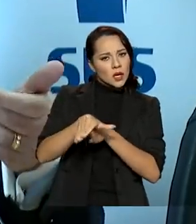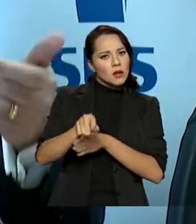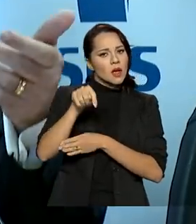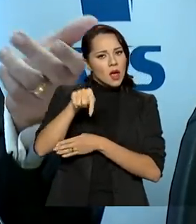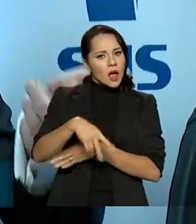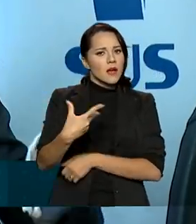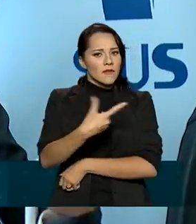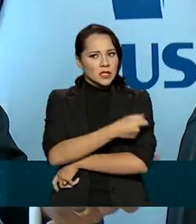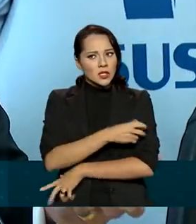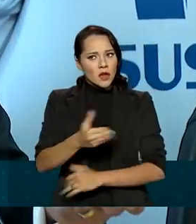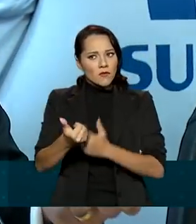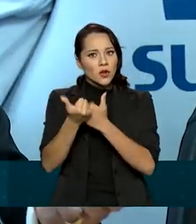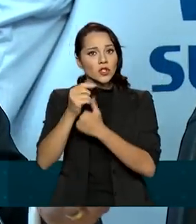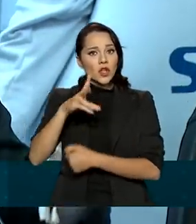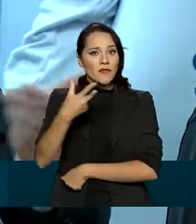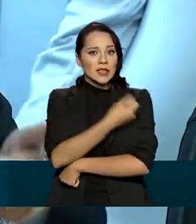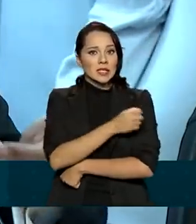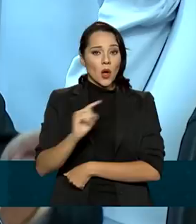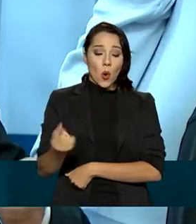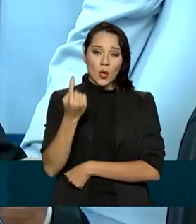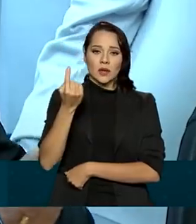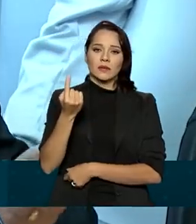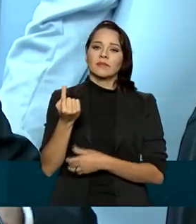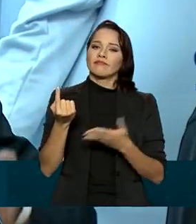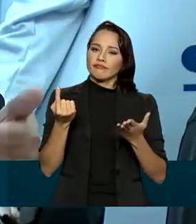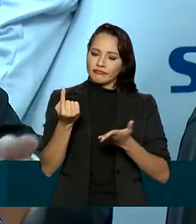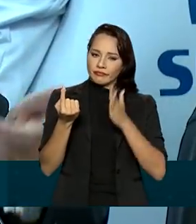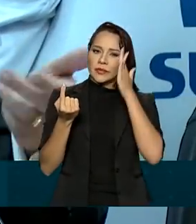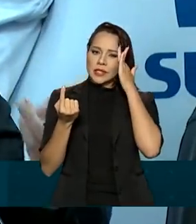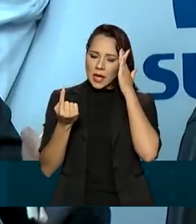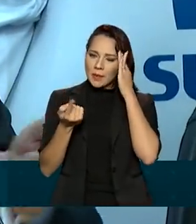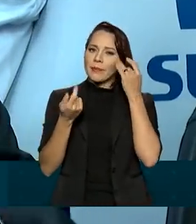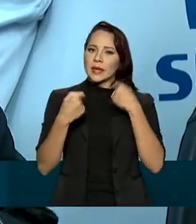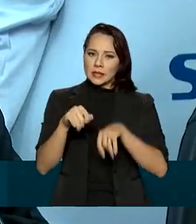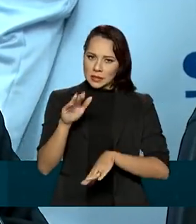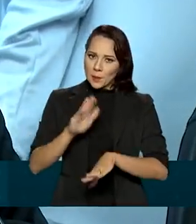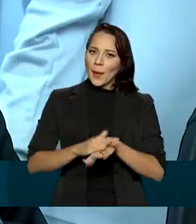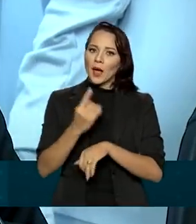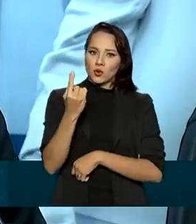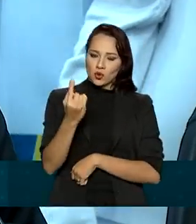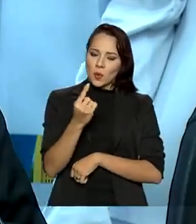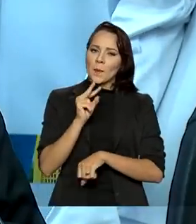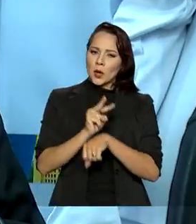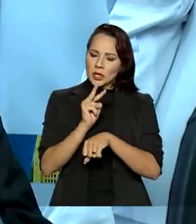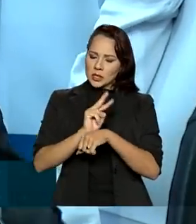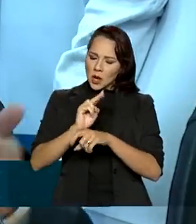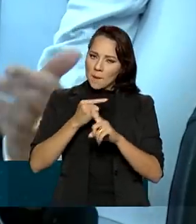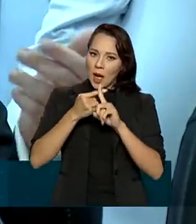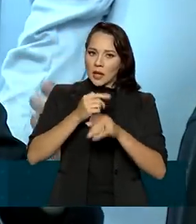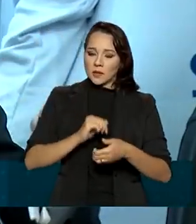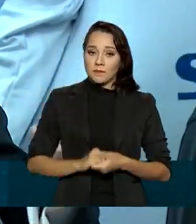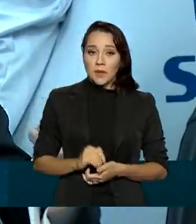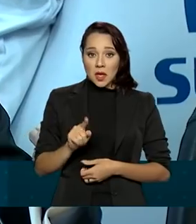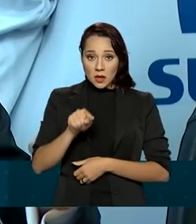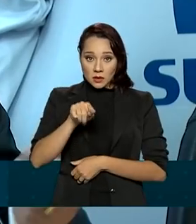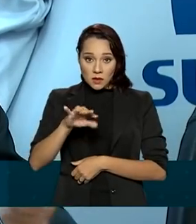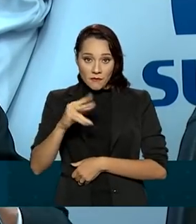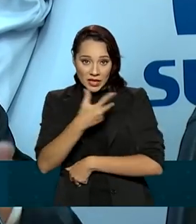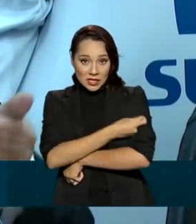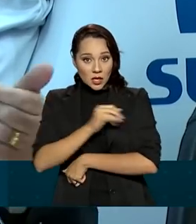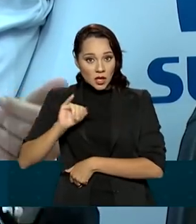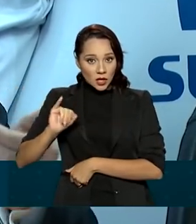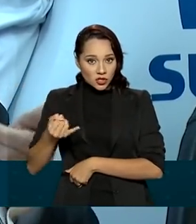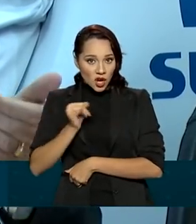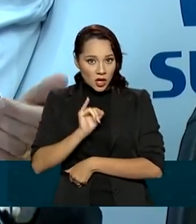que essa vacina fosse de dose única. Hoje nós sabemos que é necessário essa proteção adicional. Então, esses que tomaram a vacina da